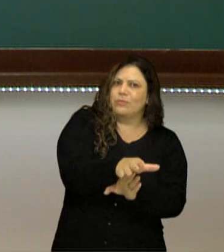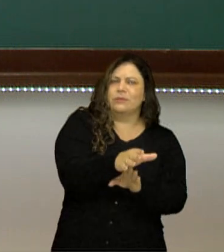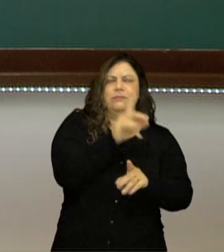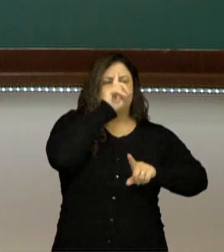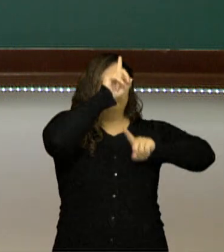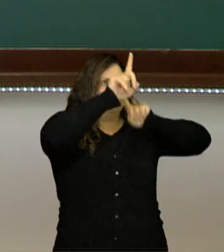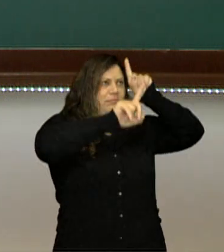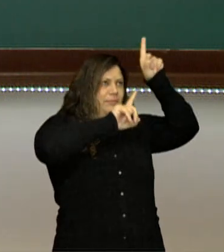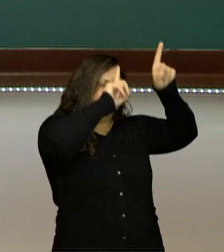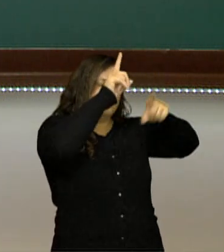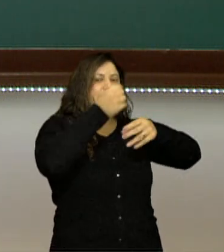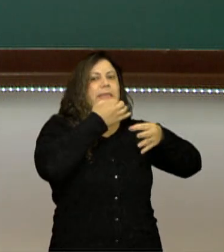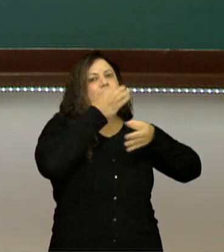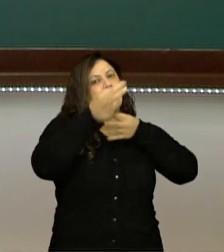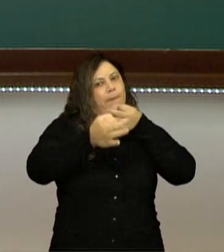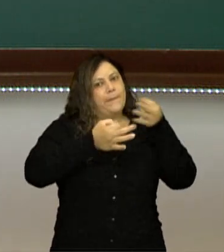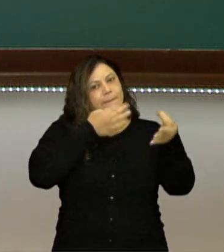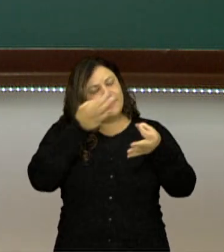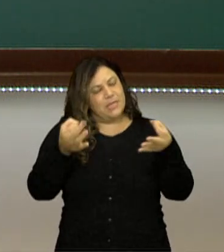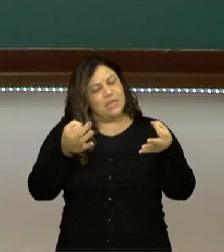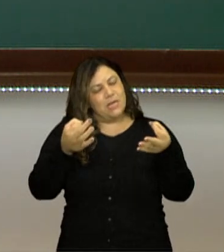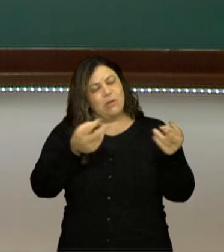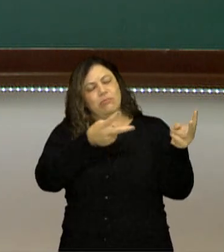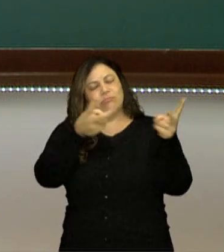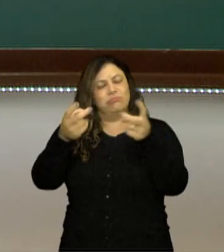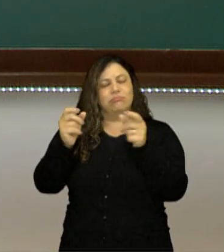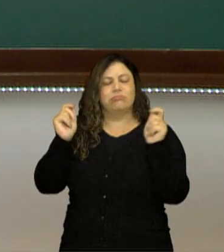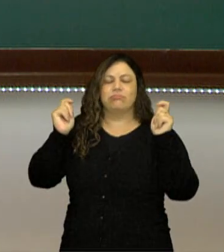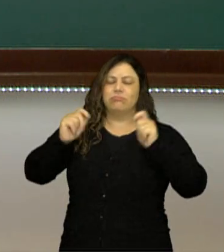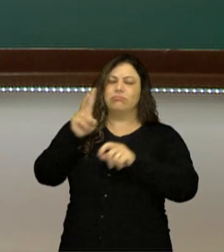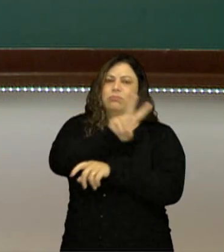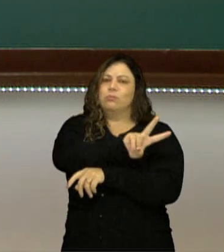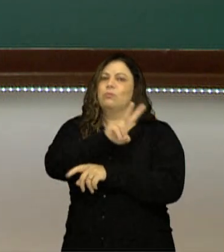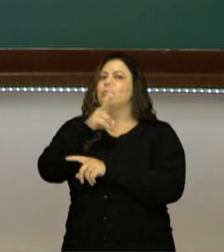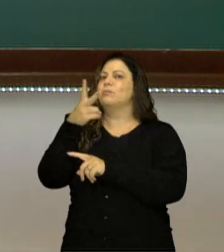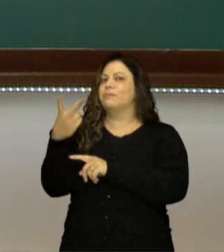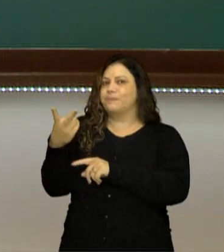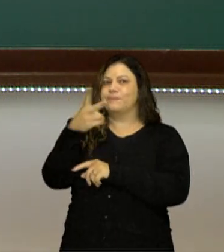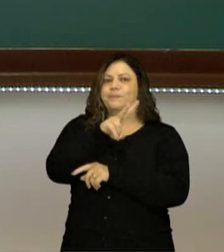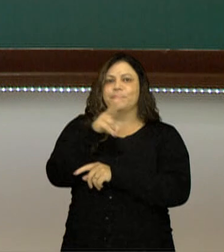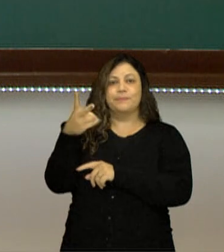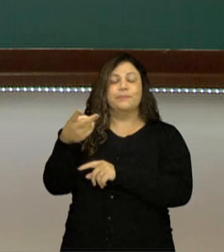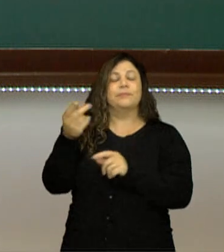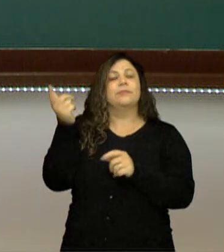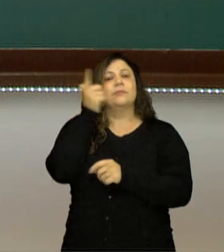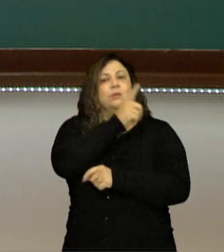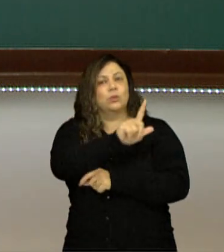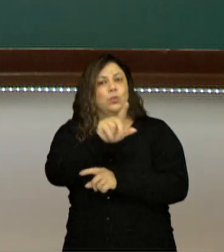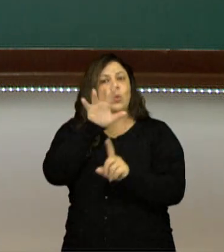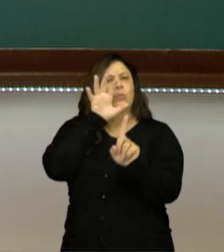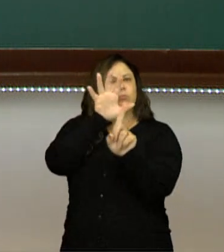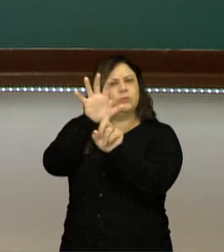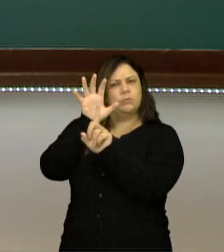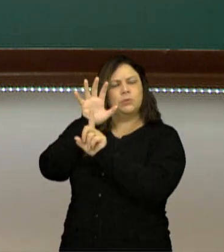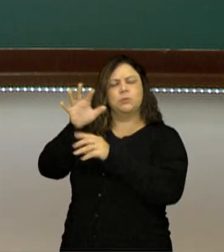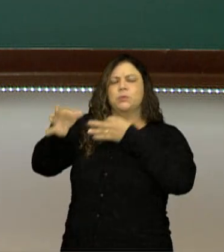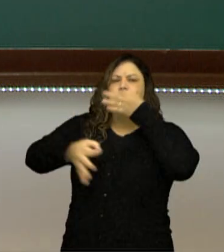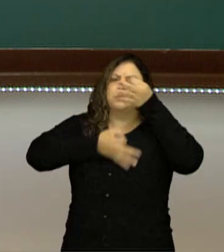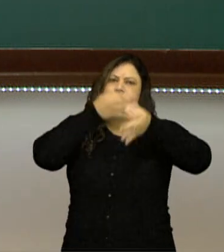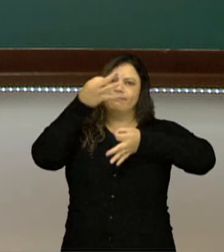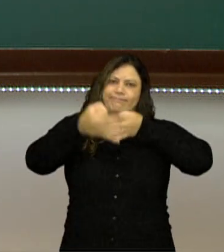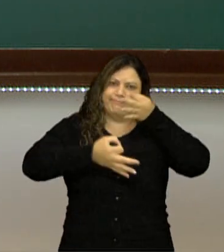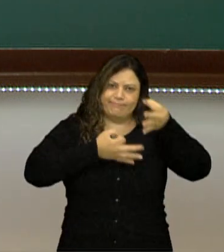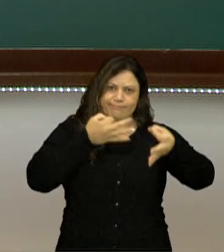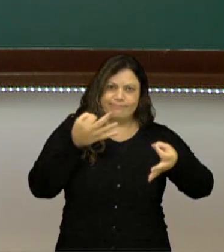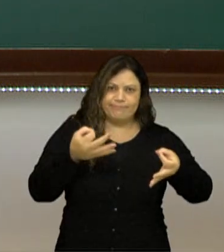ideia, de alguma opinião. Então vejam que um depende do outro, né? Para eu conseguir persuadir, eu preciso ter uma boa argumentação.